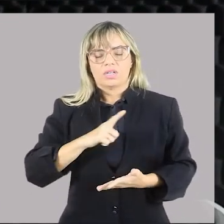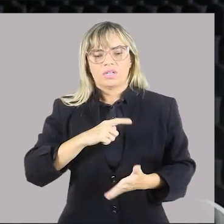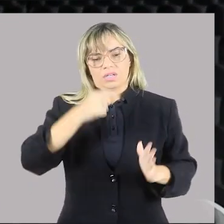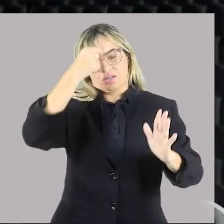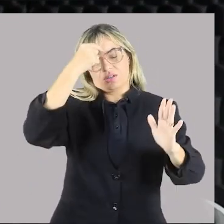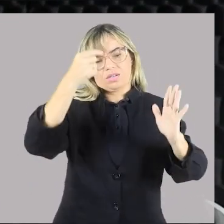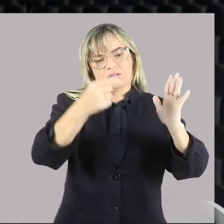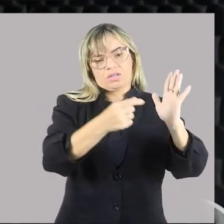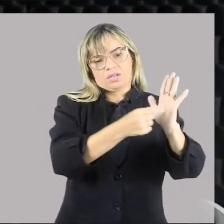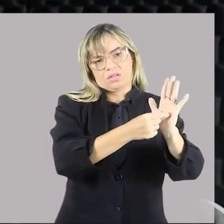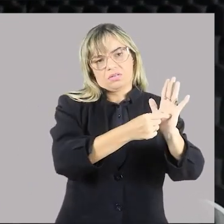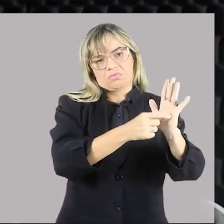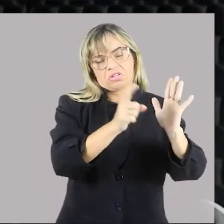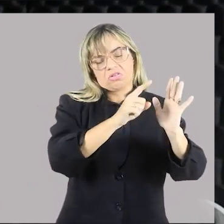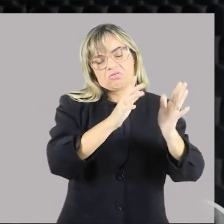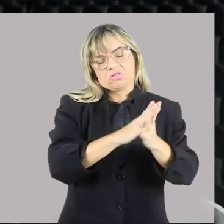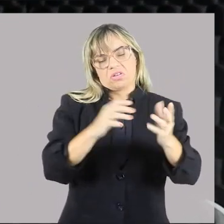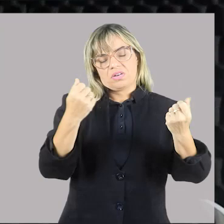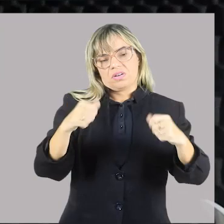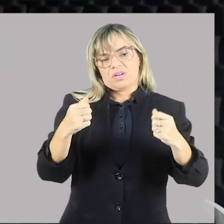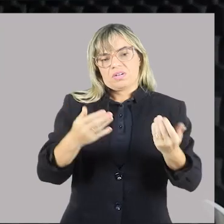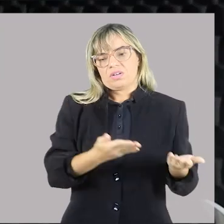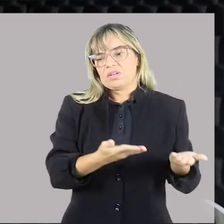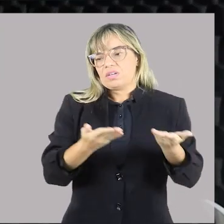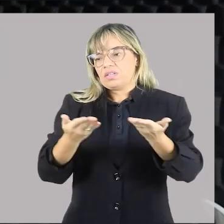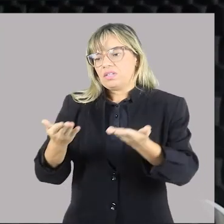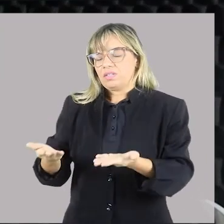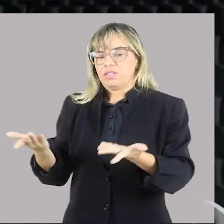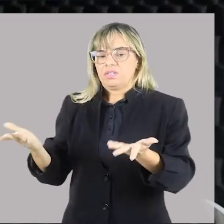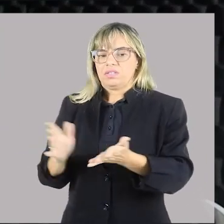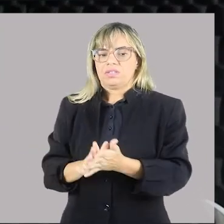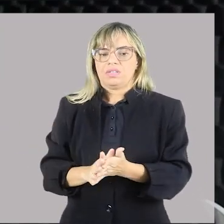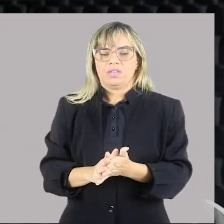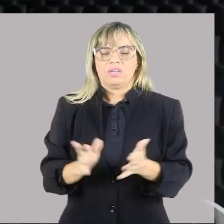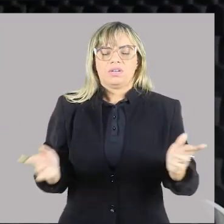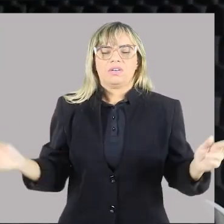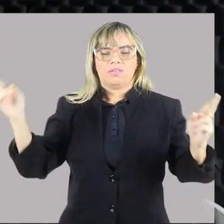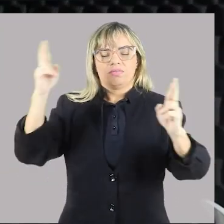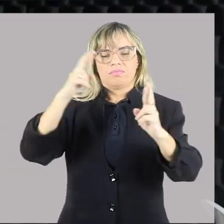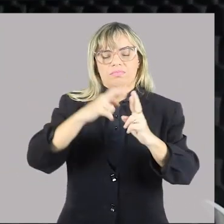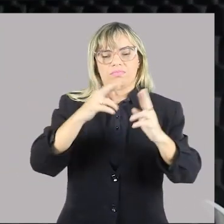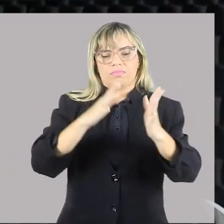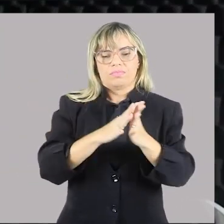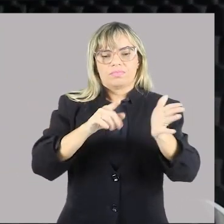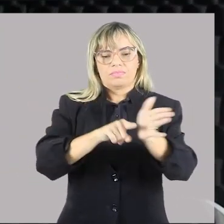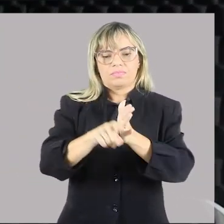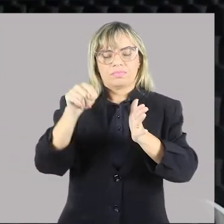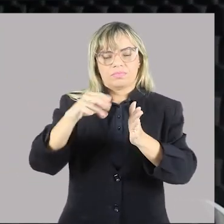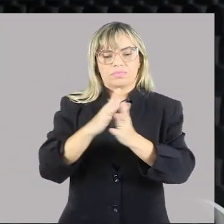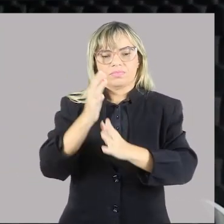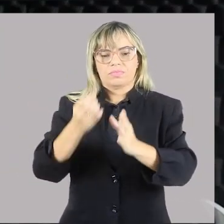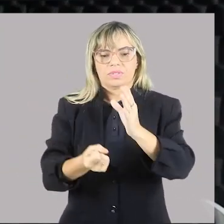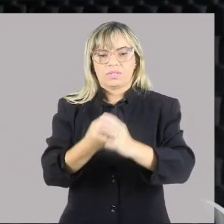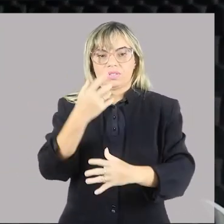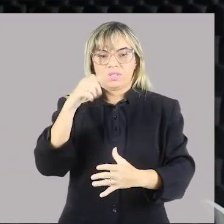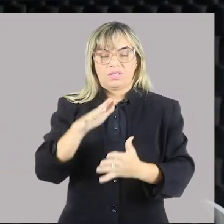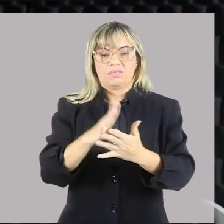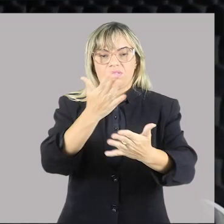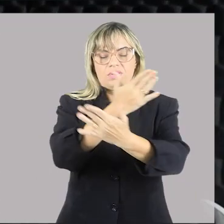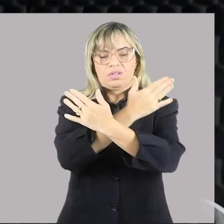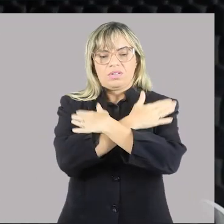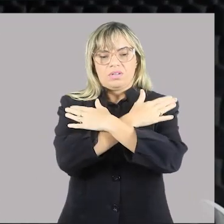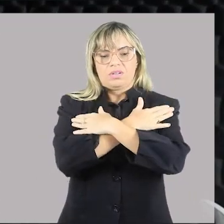Não precisa mais ninguém te atender. É isso que ele está se referindo na questão. E isso gera desemprego.